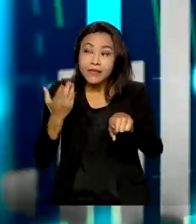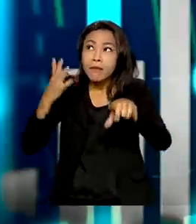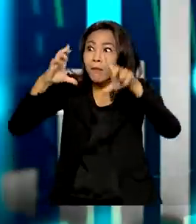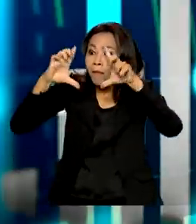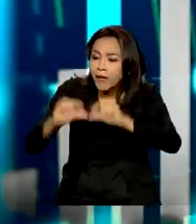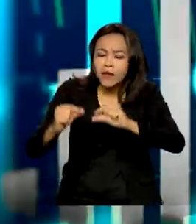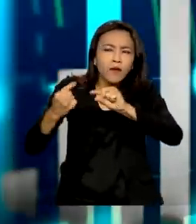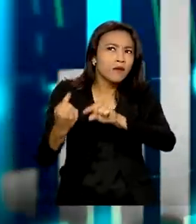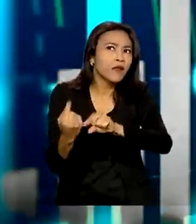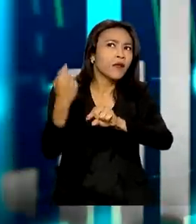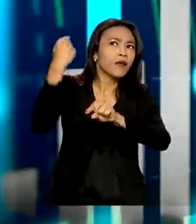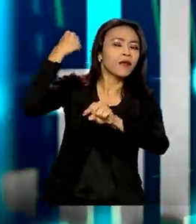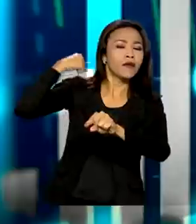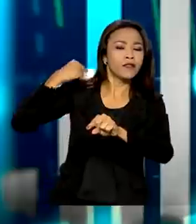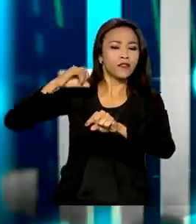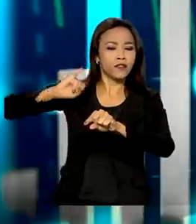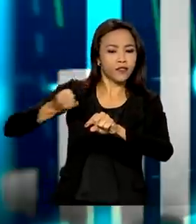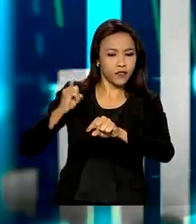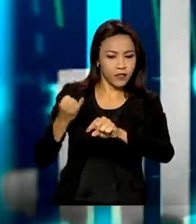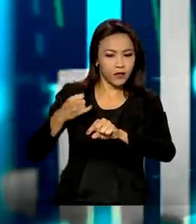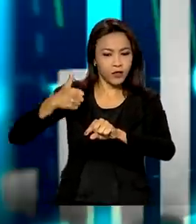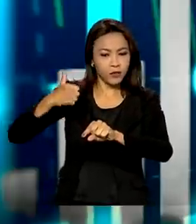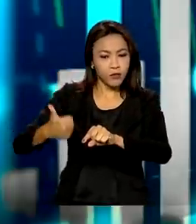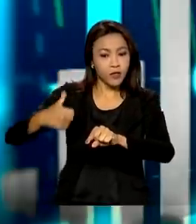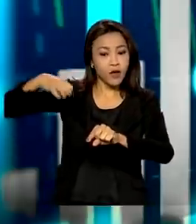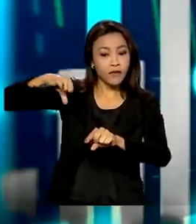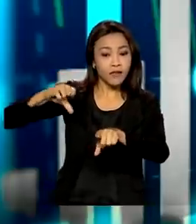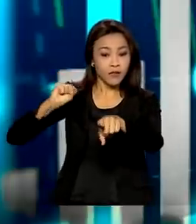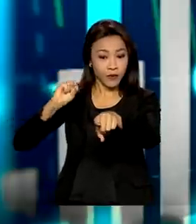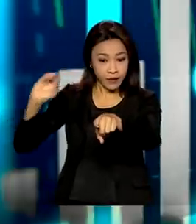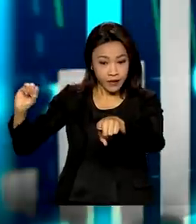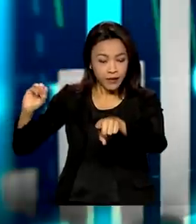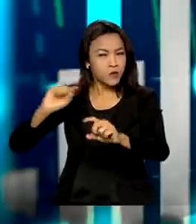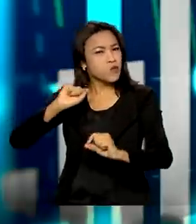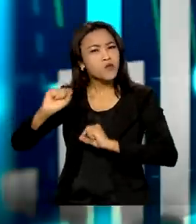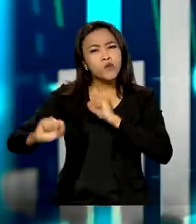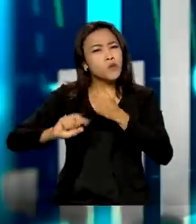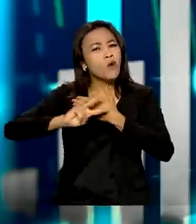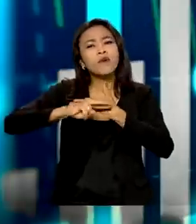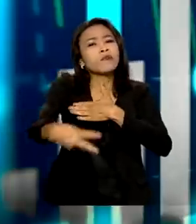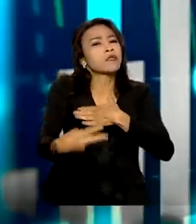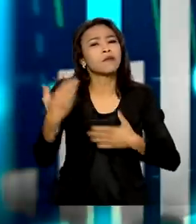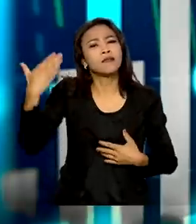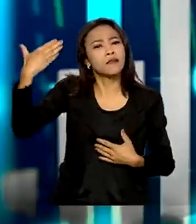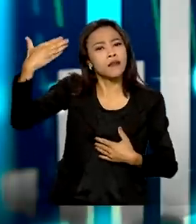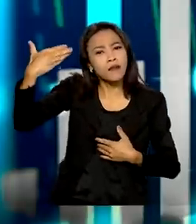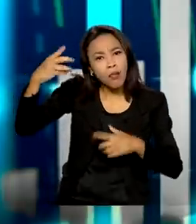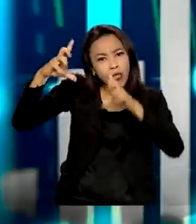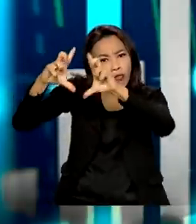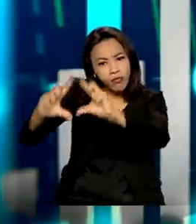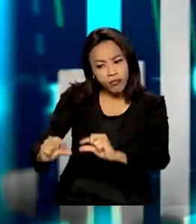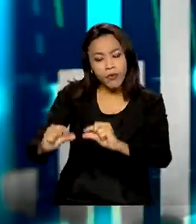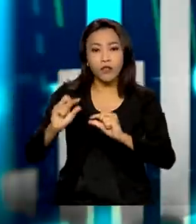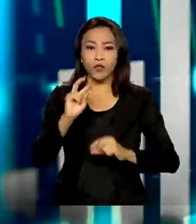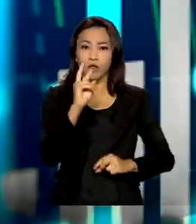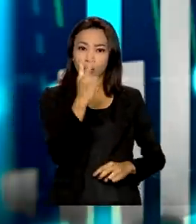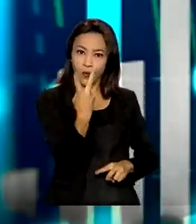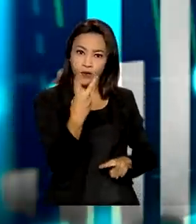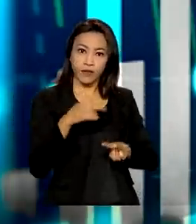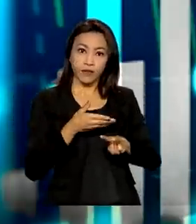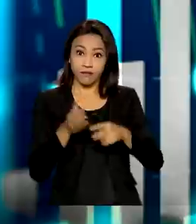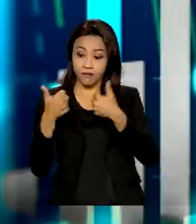janeiro de 80. Quais foram os grandes responsáveis por essa queda? Principalmente dois segmentos.